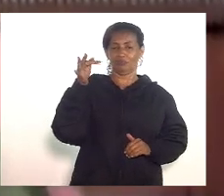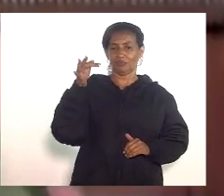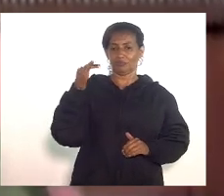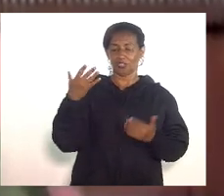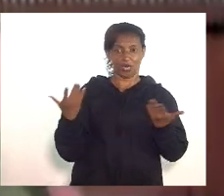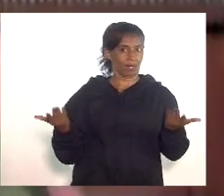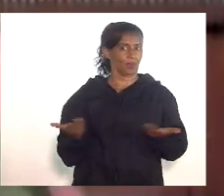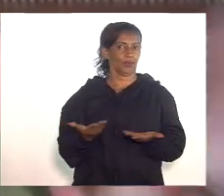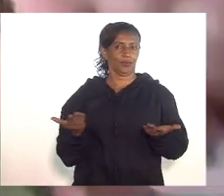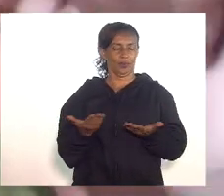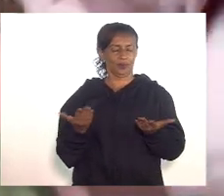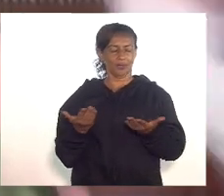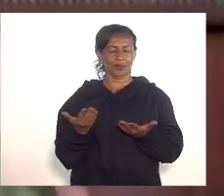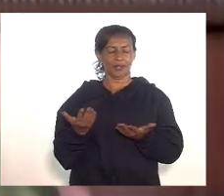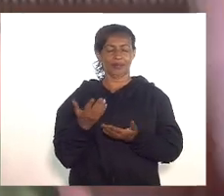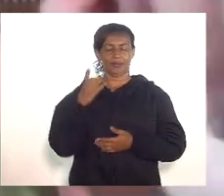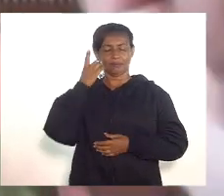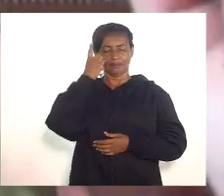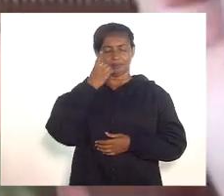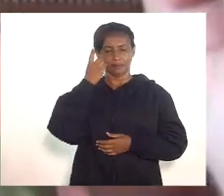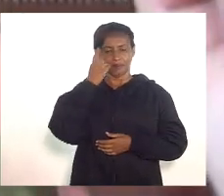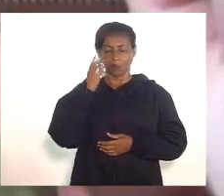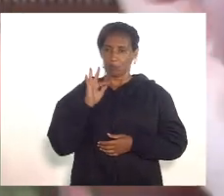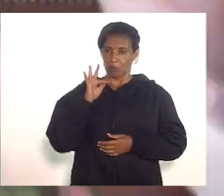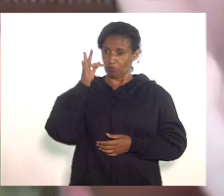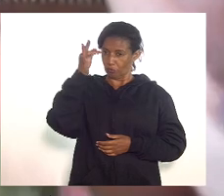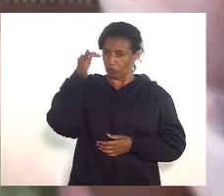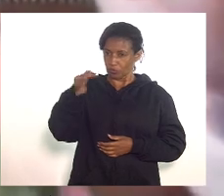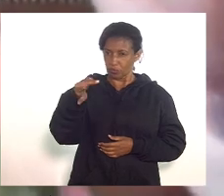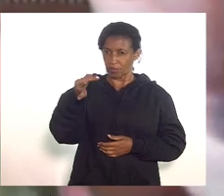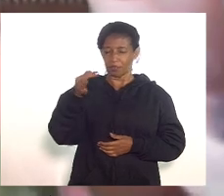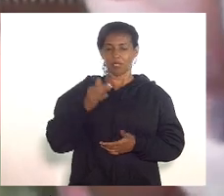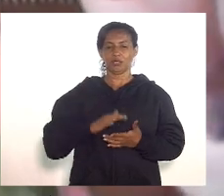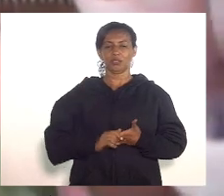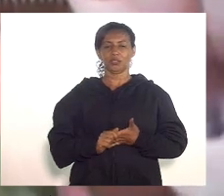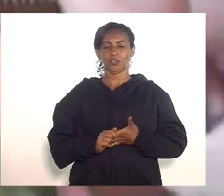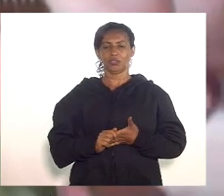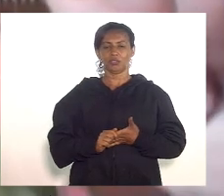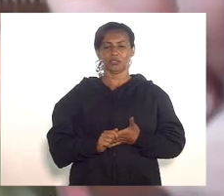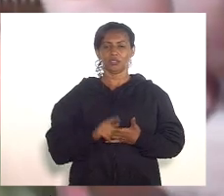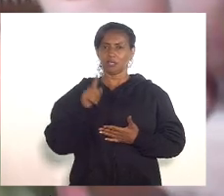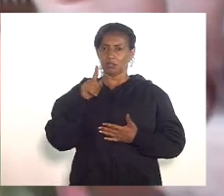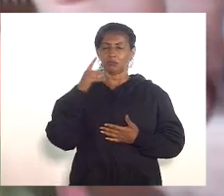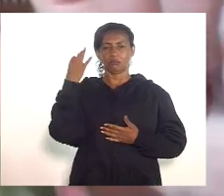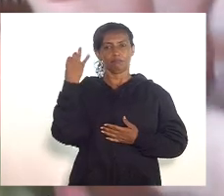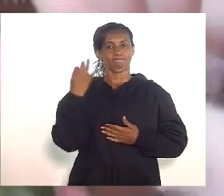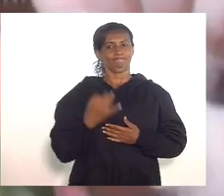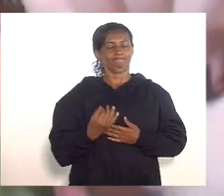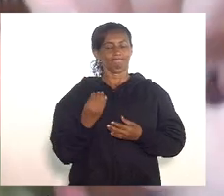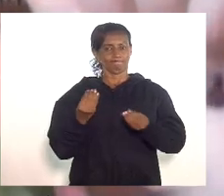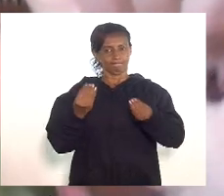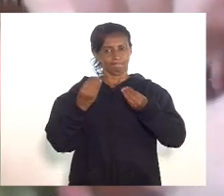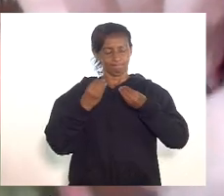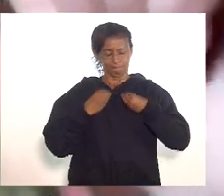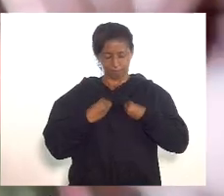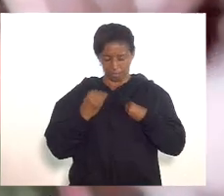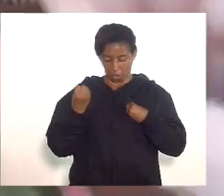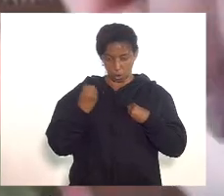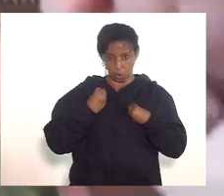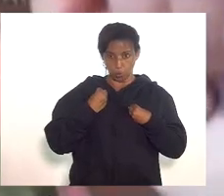deputado Luiz Paulo mas futuramente isso com certeza nos trará números